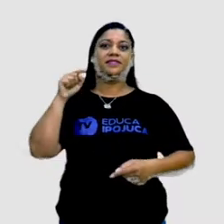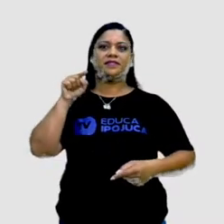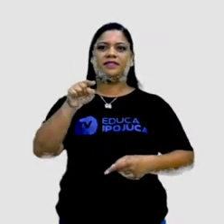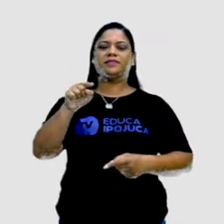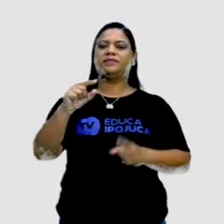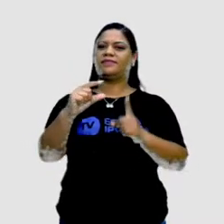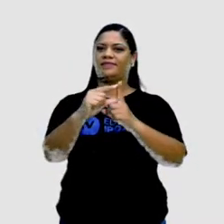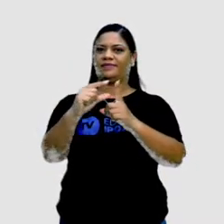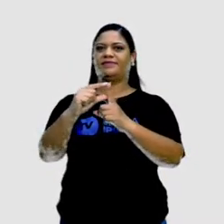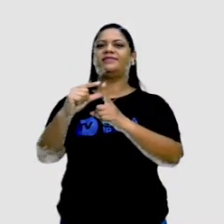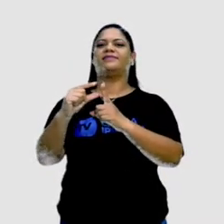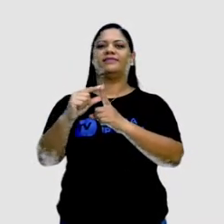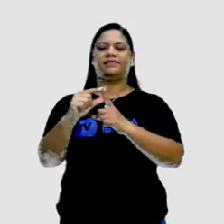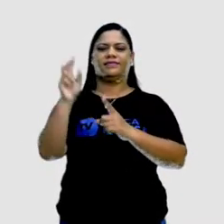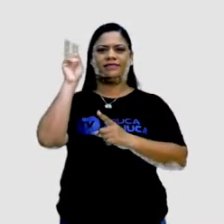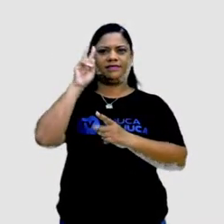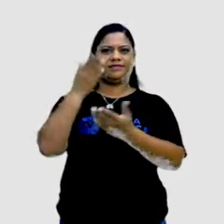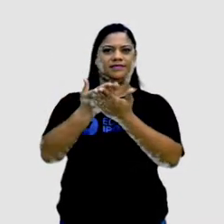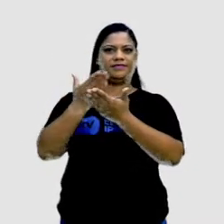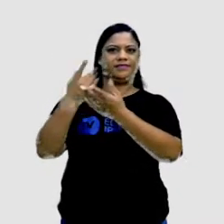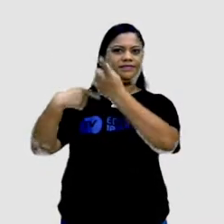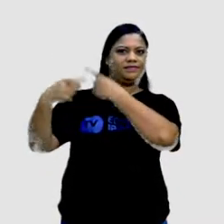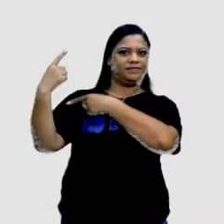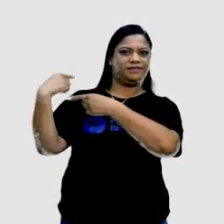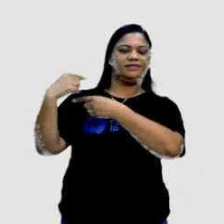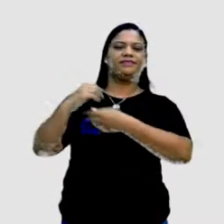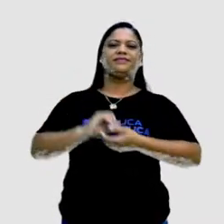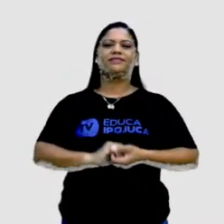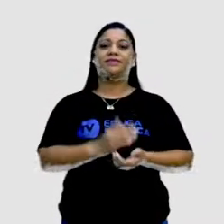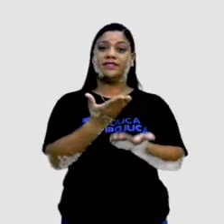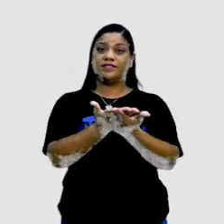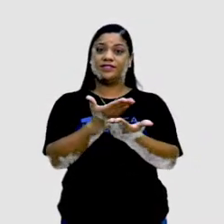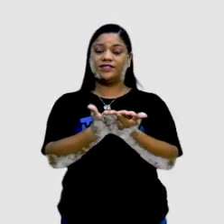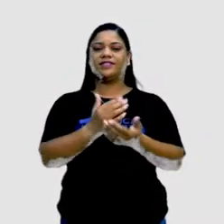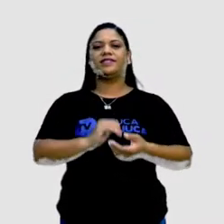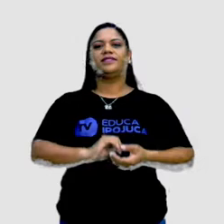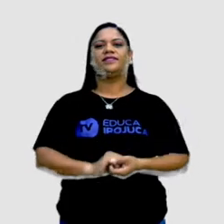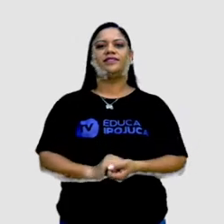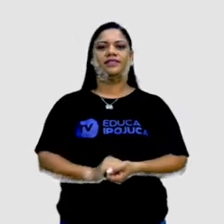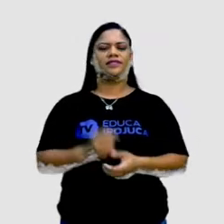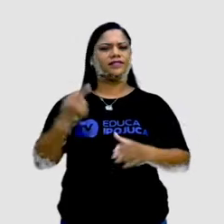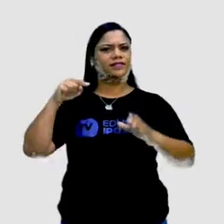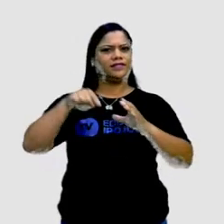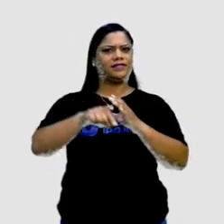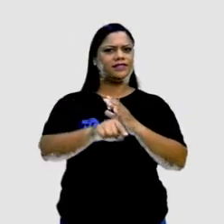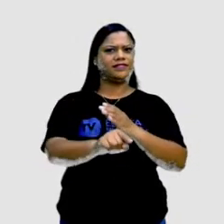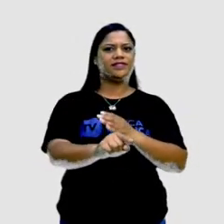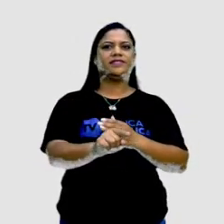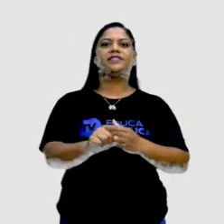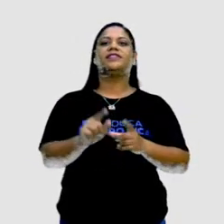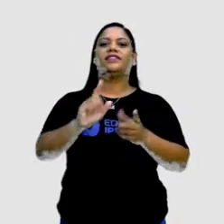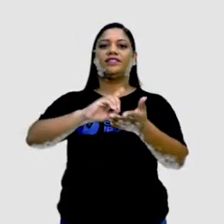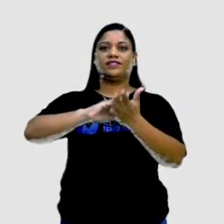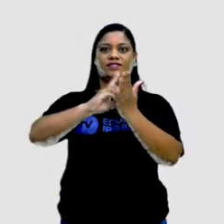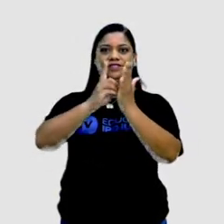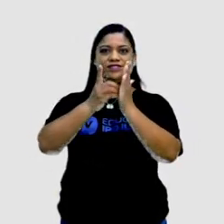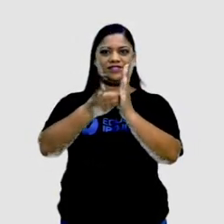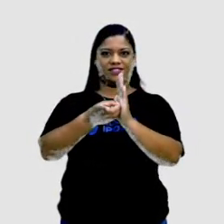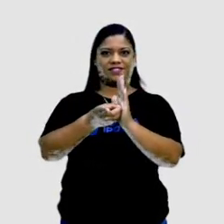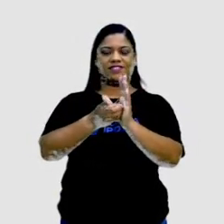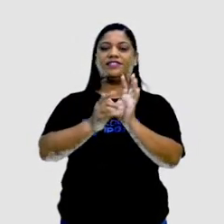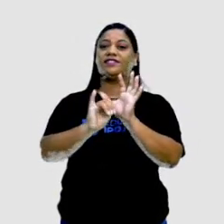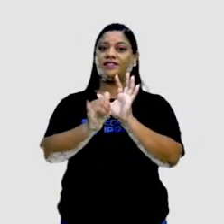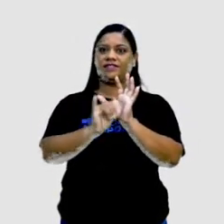Mas antes vamos relembrar o que a gente viu na aula passada. Na aula passada nós aprofundamos os nossos conhecimentos sobre o gênero textual fábula,